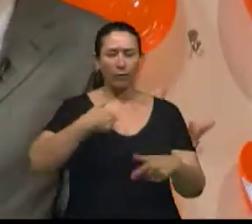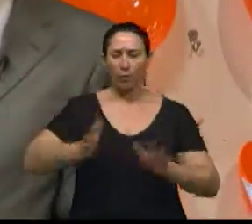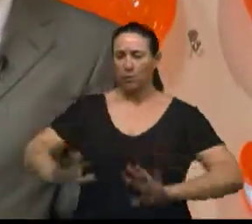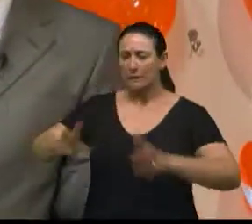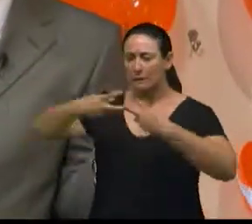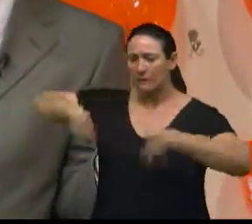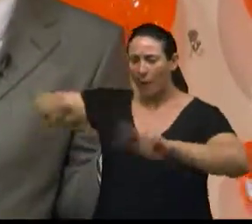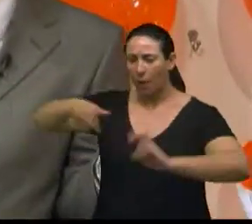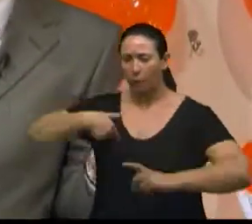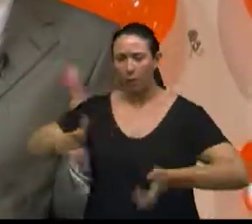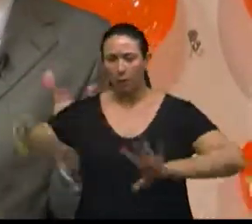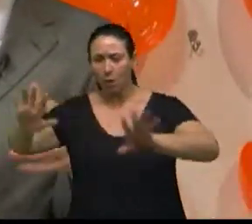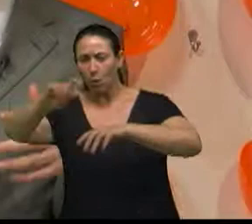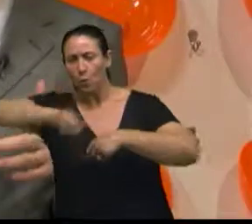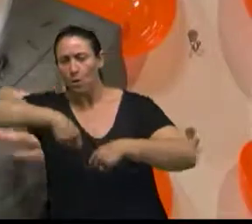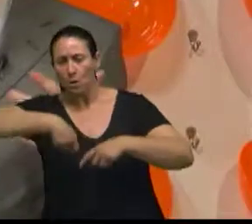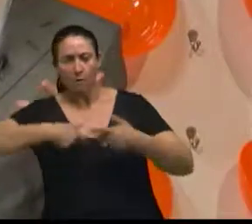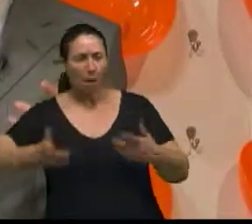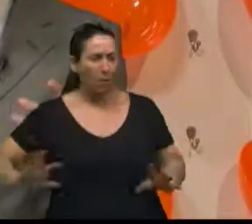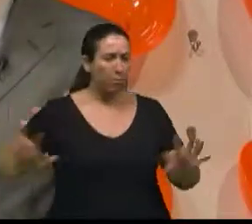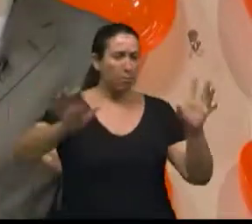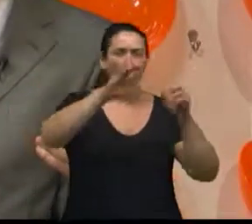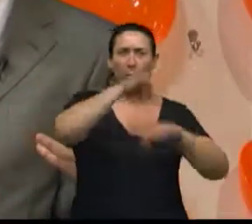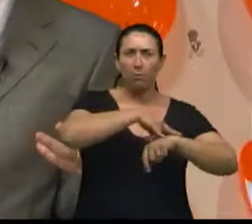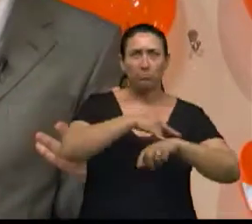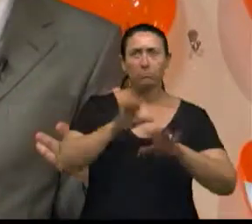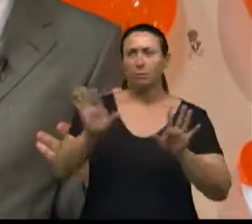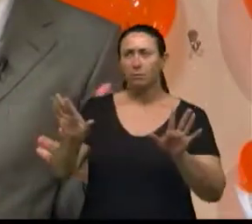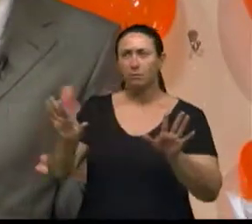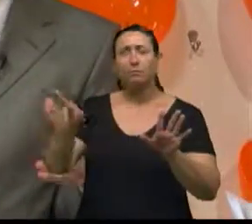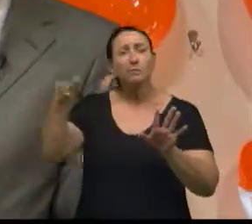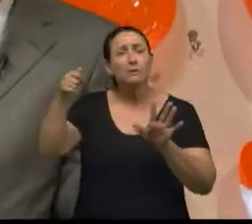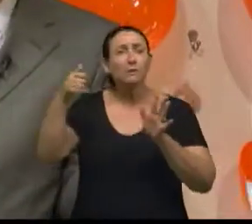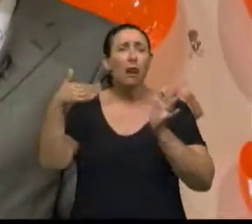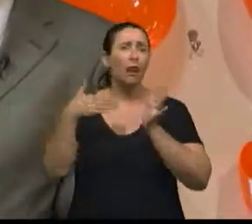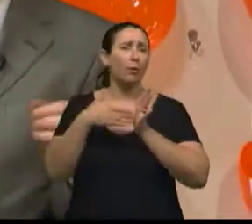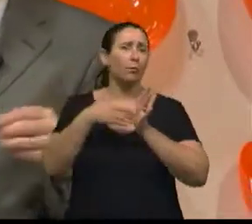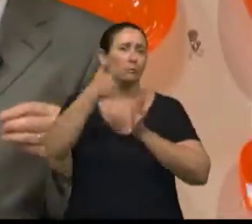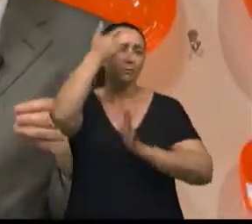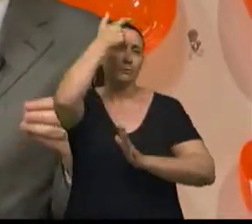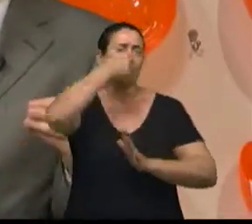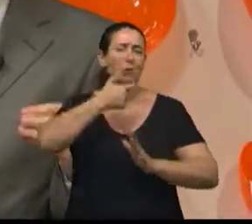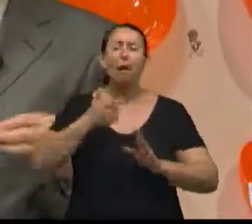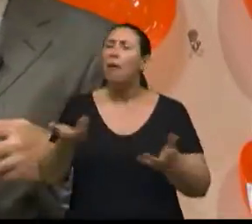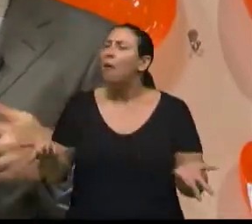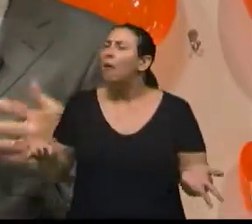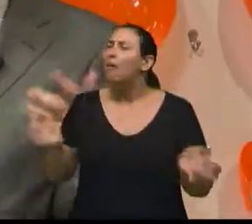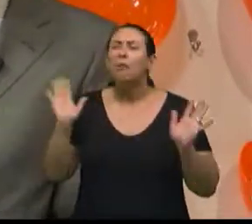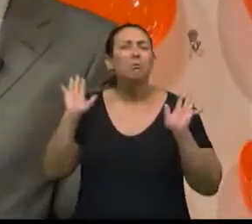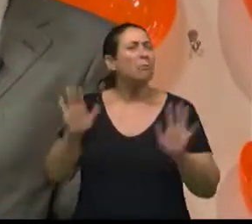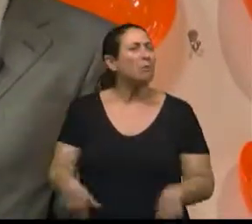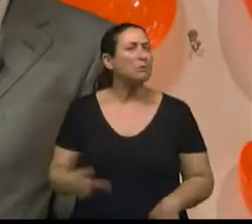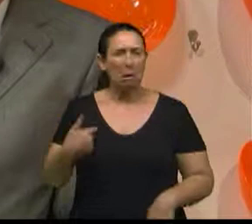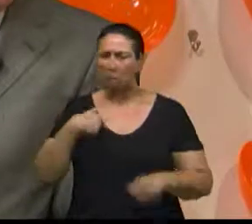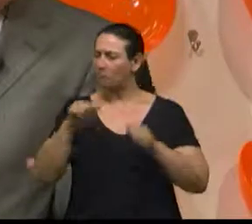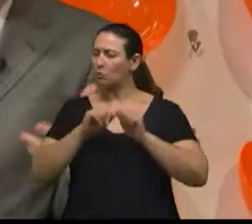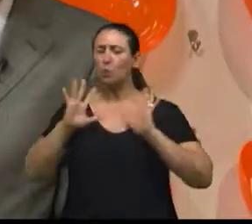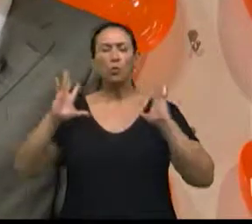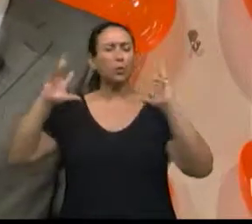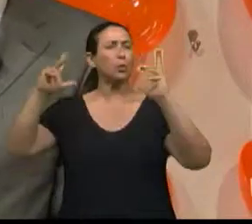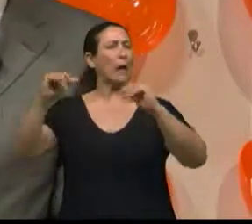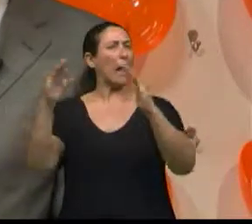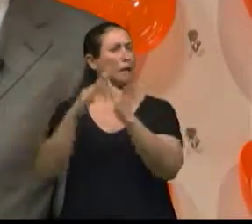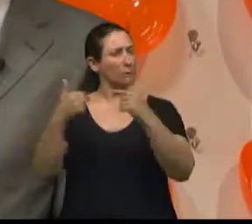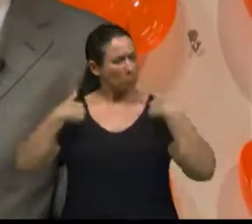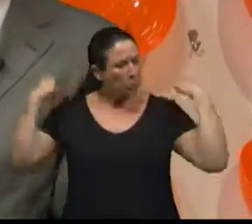faxina. Não pode, ela tem que começar a respeitar seu corpo. Tem gente que diz assim, mas doutor, eu faço todo o serviço de casa, olha o